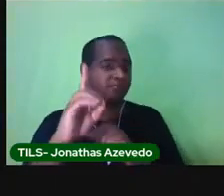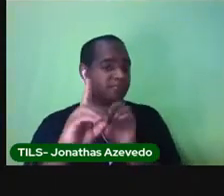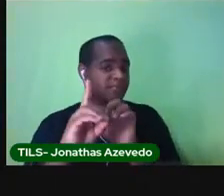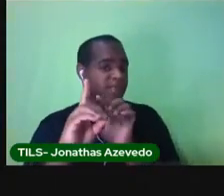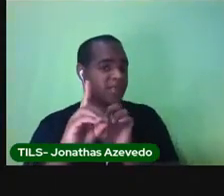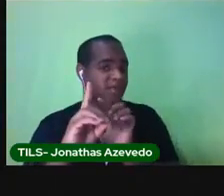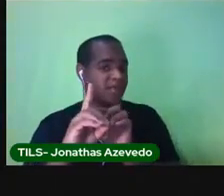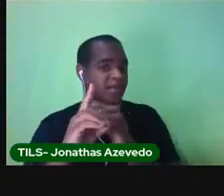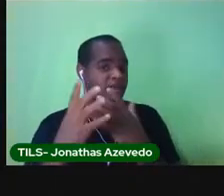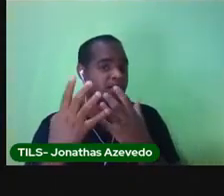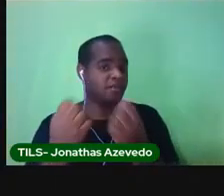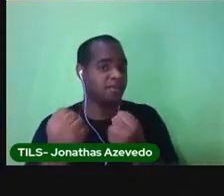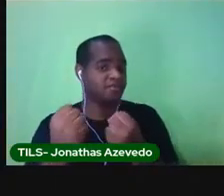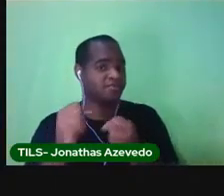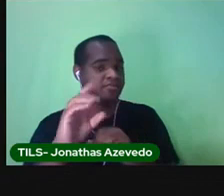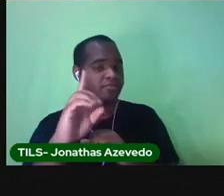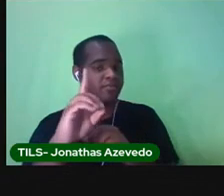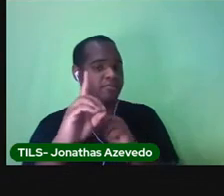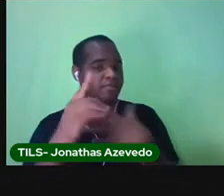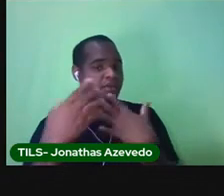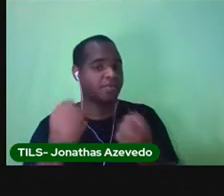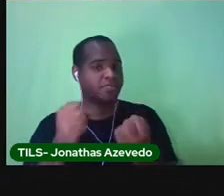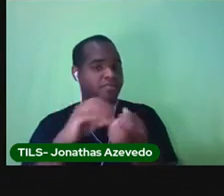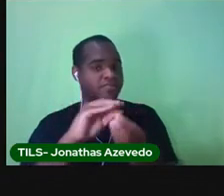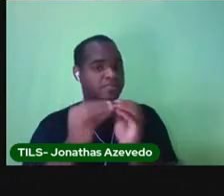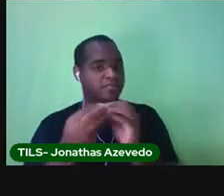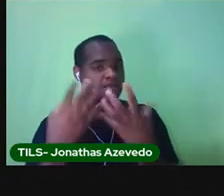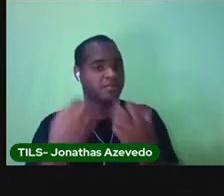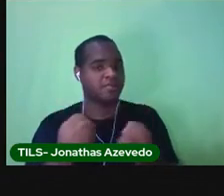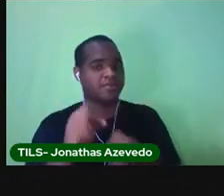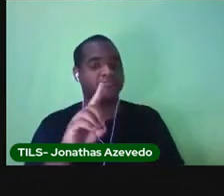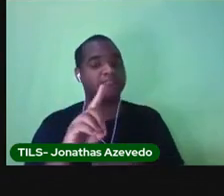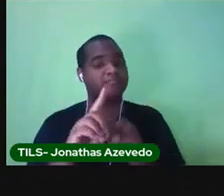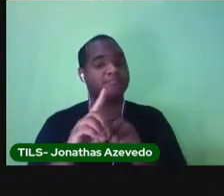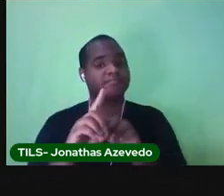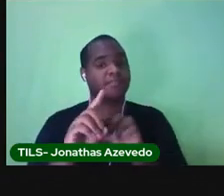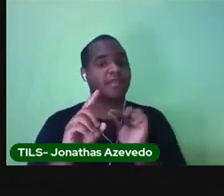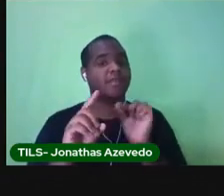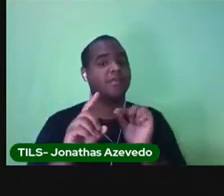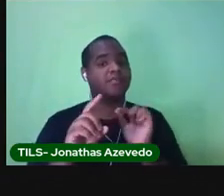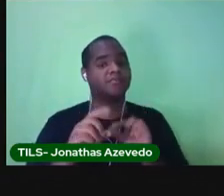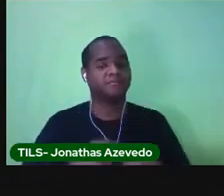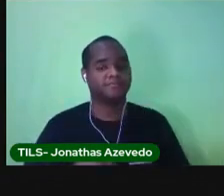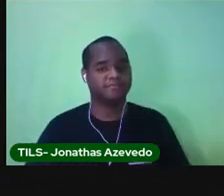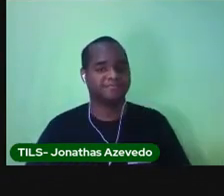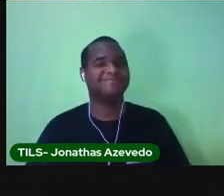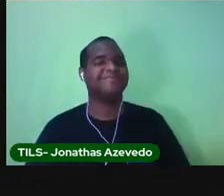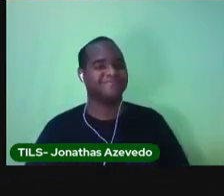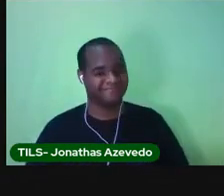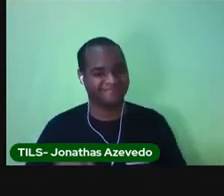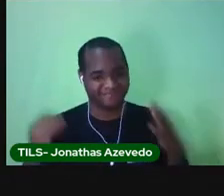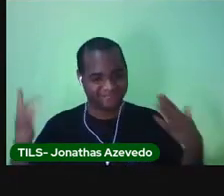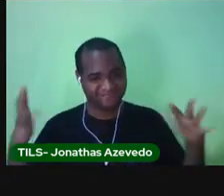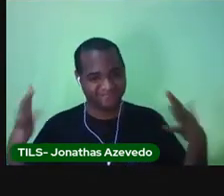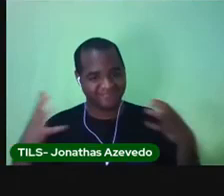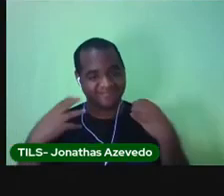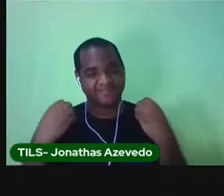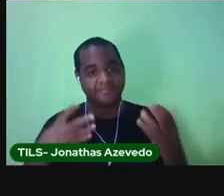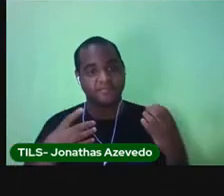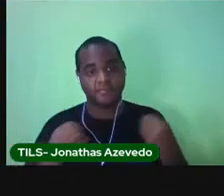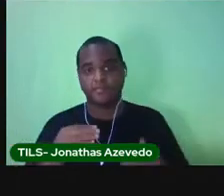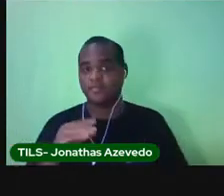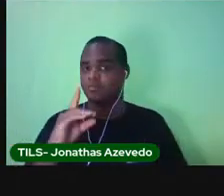destinatário é quem vai receber o bilhete. Quem é o destinatário? Isso, muito bem. o